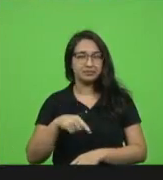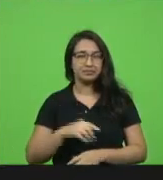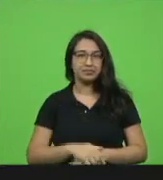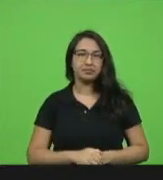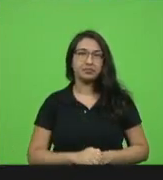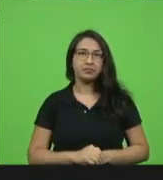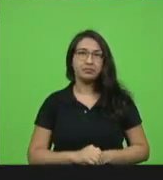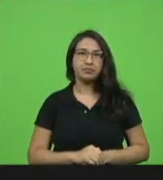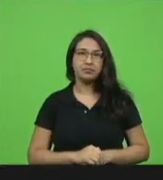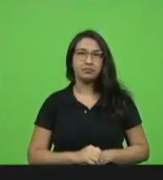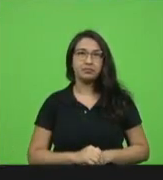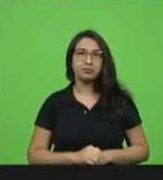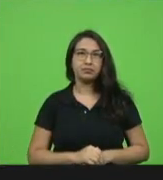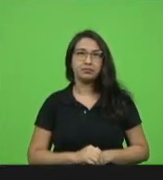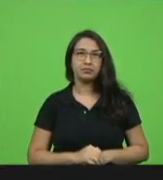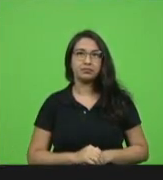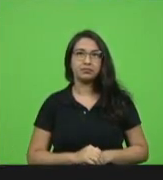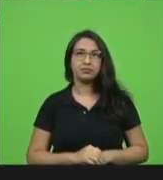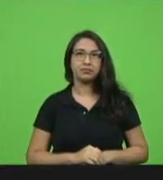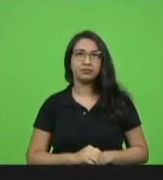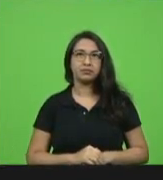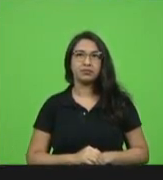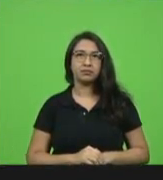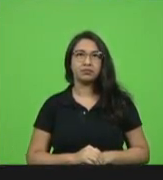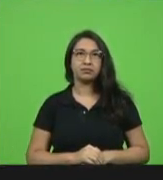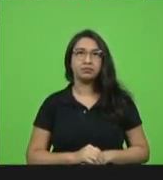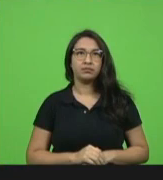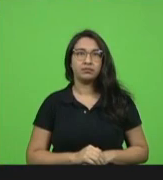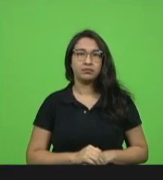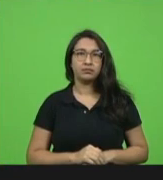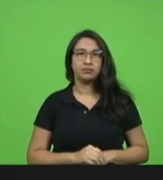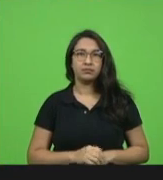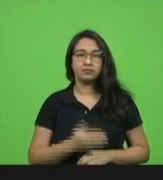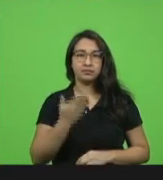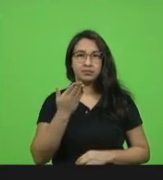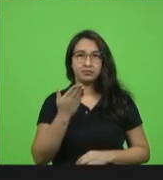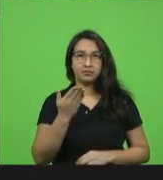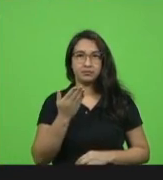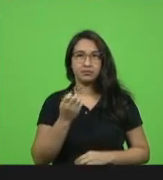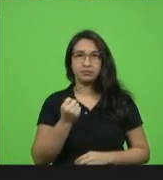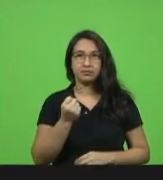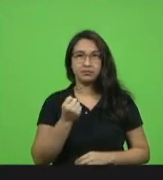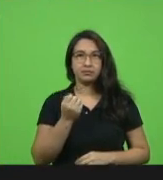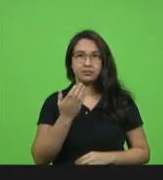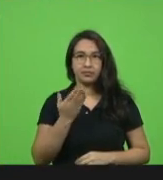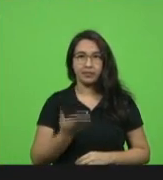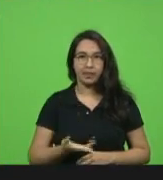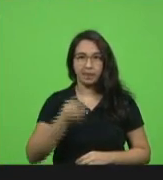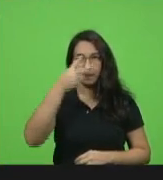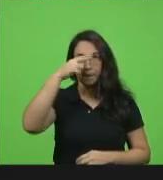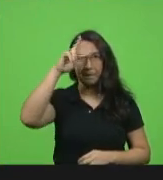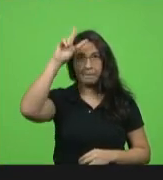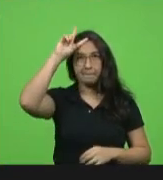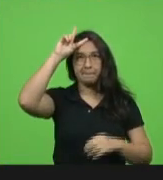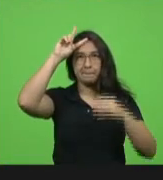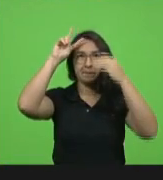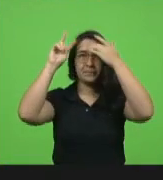tem uma parte um minutinho deputado pois não pela ordem deputado carro preso